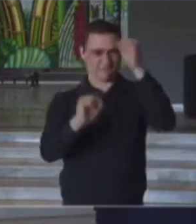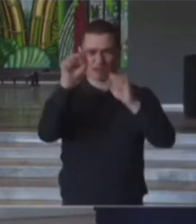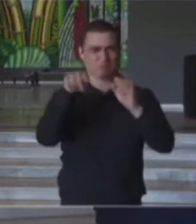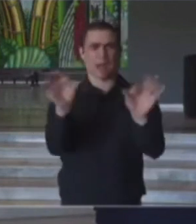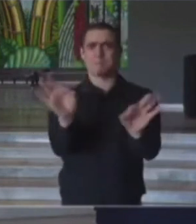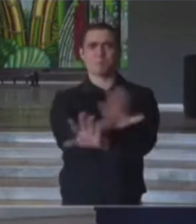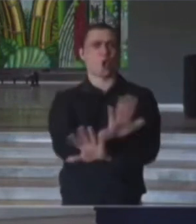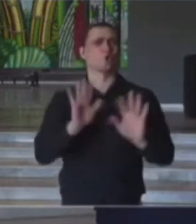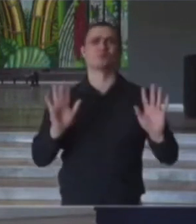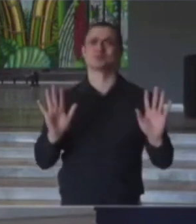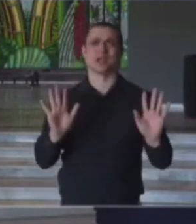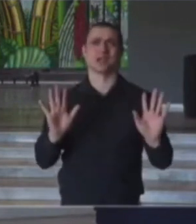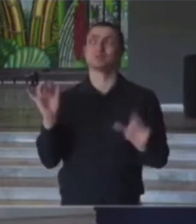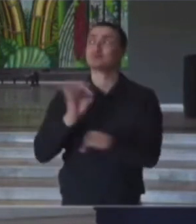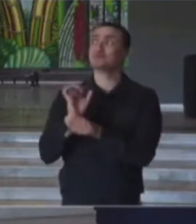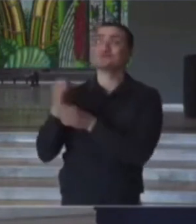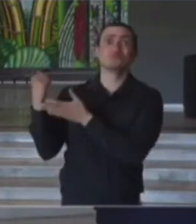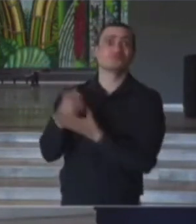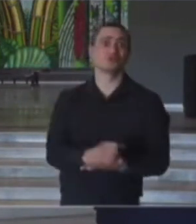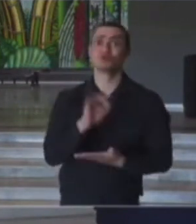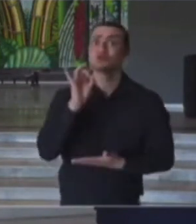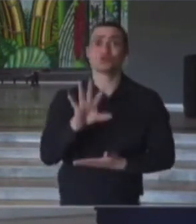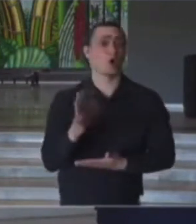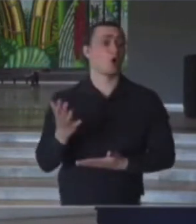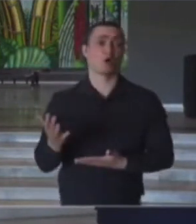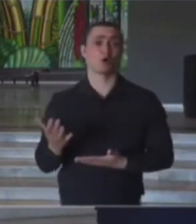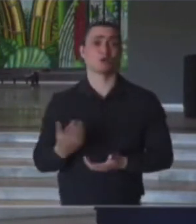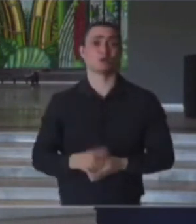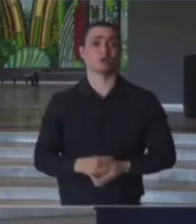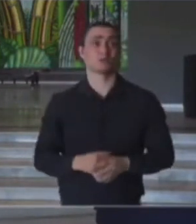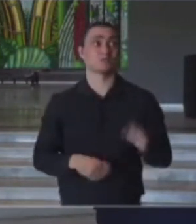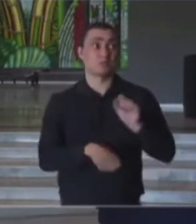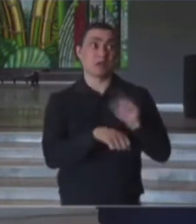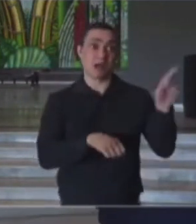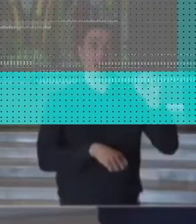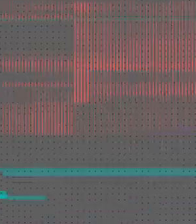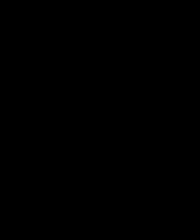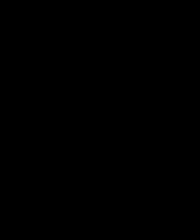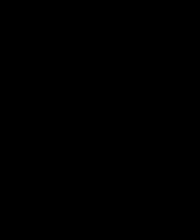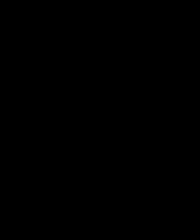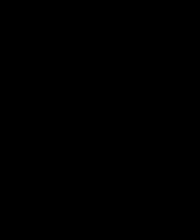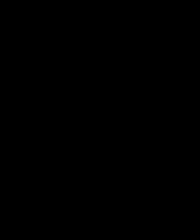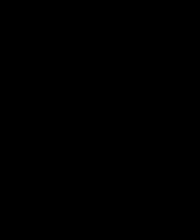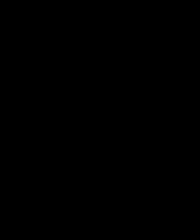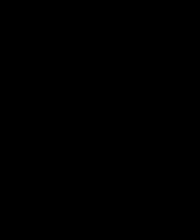ela já está operacional para isso. Só aguardamos essa autorização nesse momento.